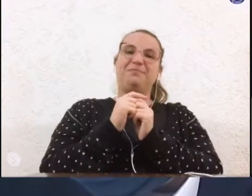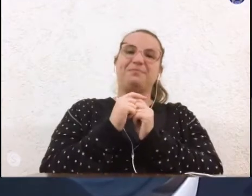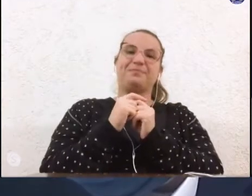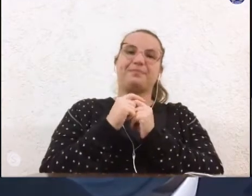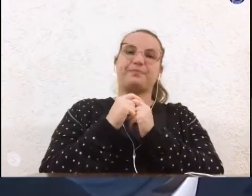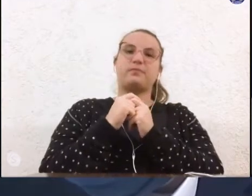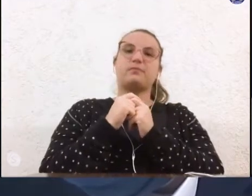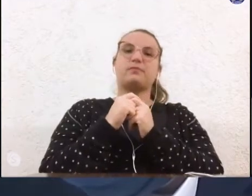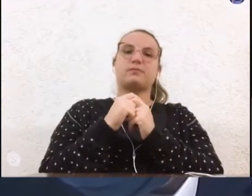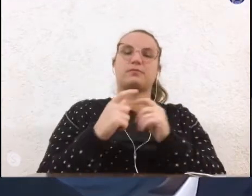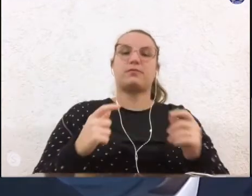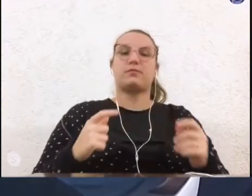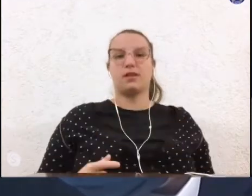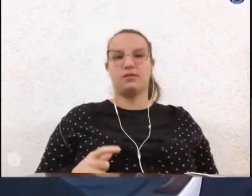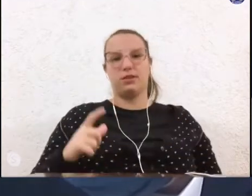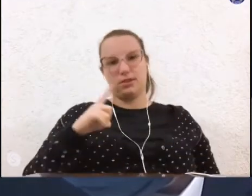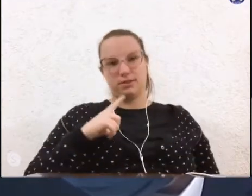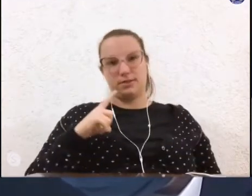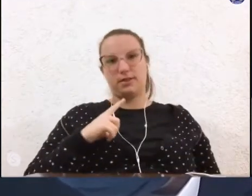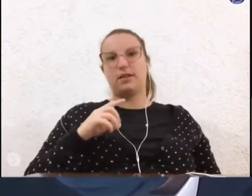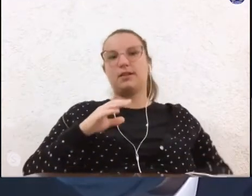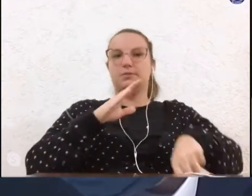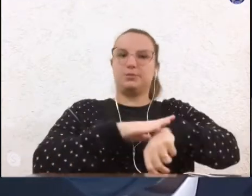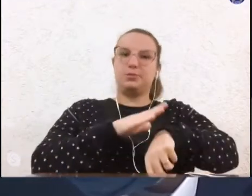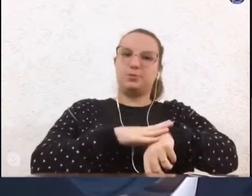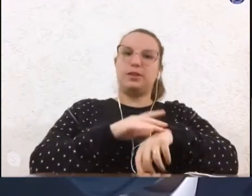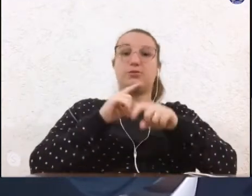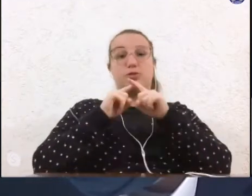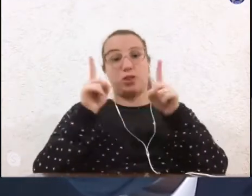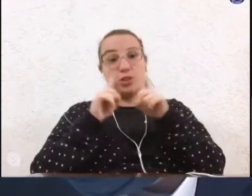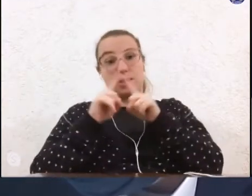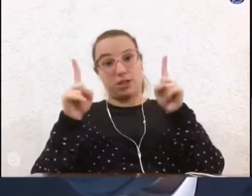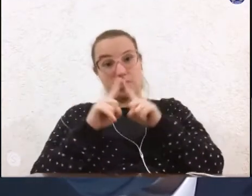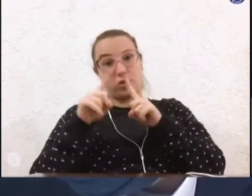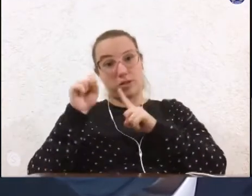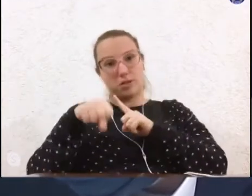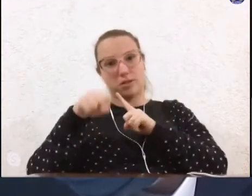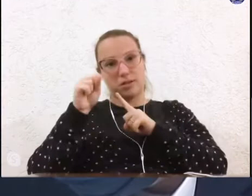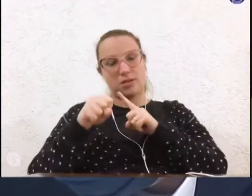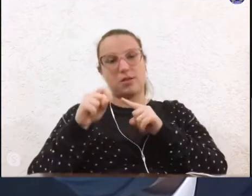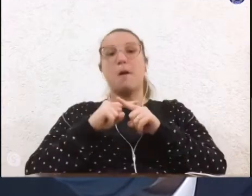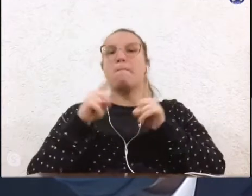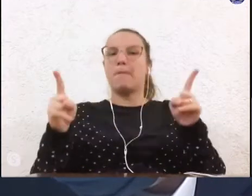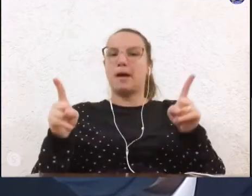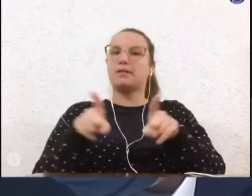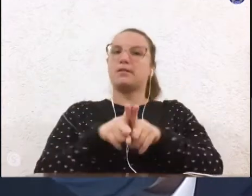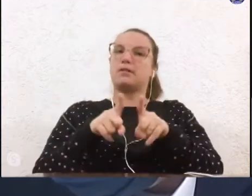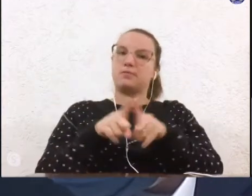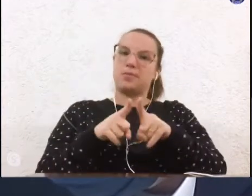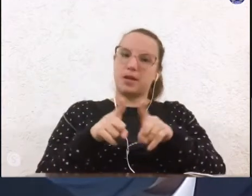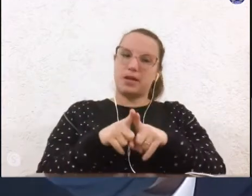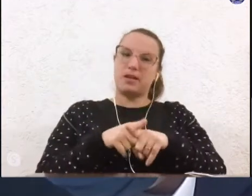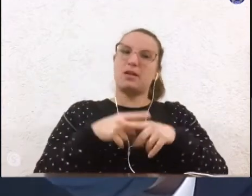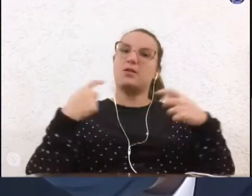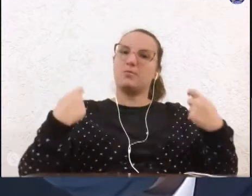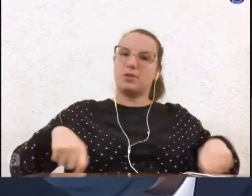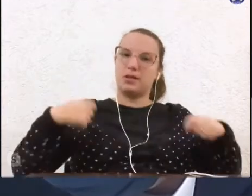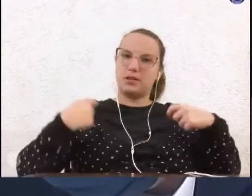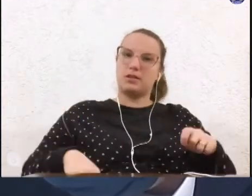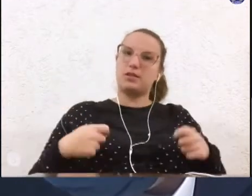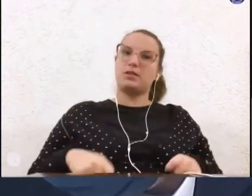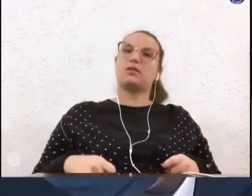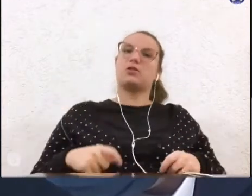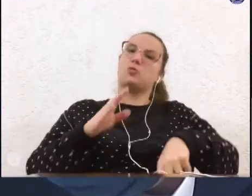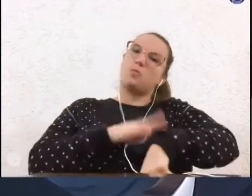existe momentos de críticas mas também tem que existir esse momento